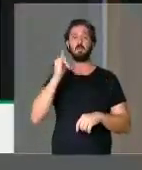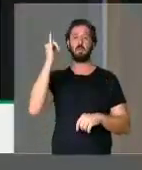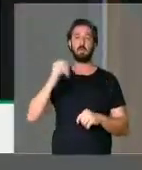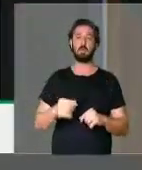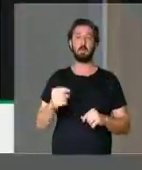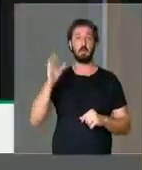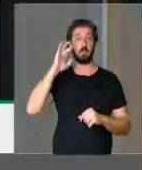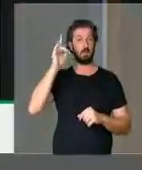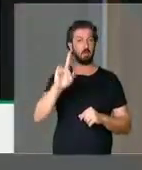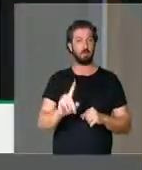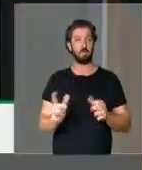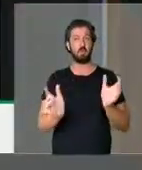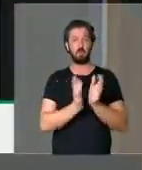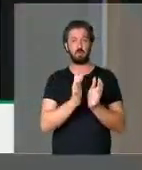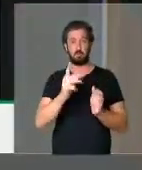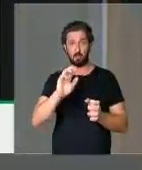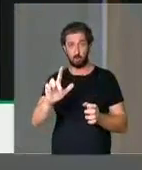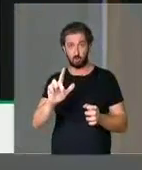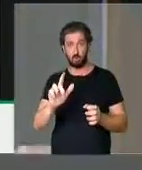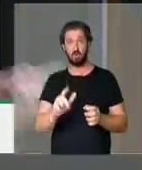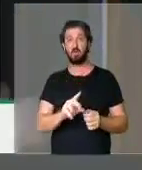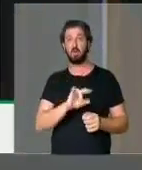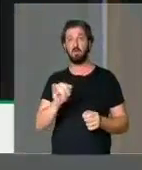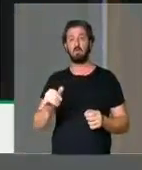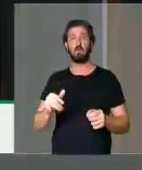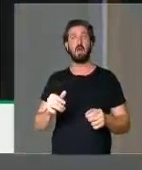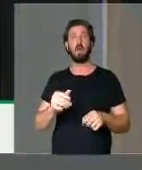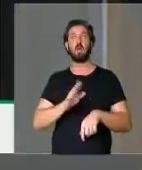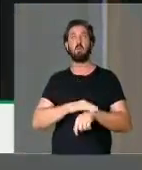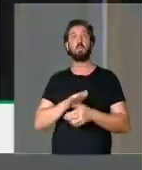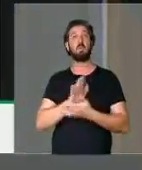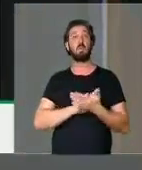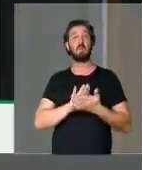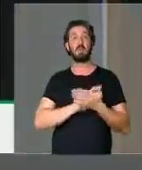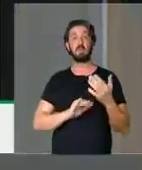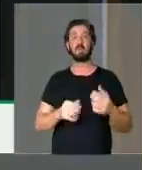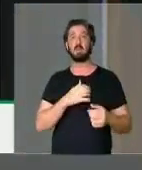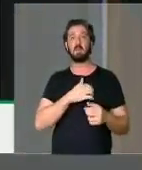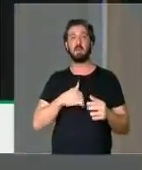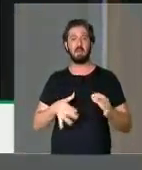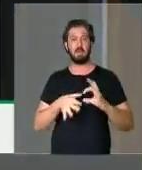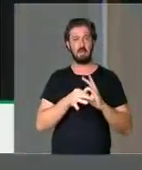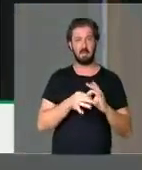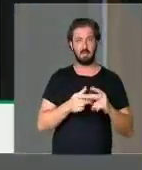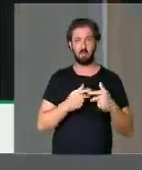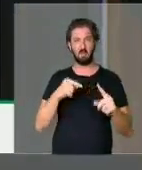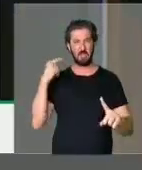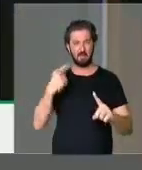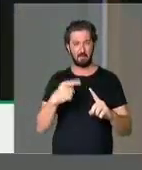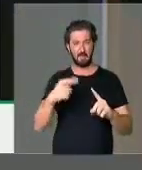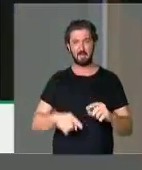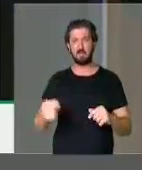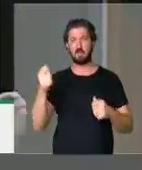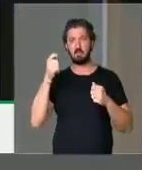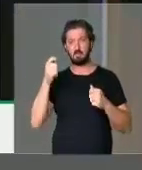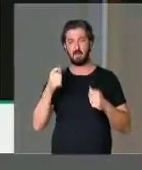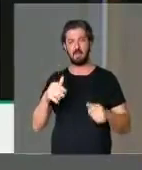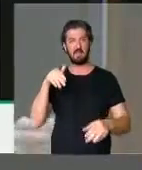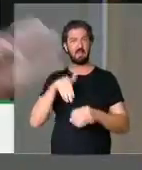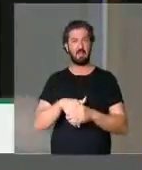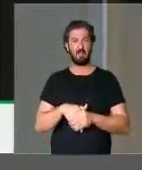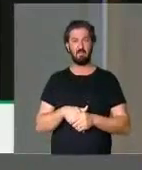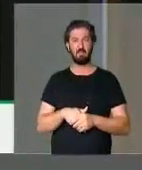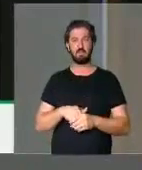Não imaginem que a bancada do pessoal vai, em momento algum, fazer coro com iniciativa de chantagem para a tentativa de